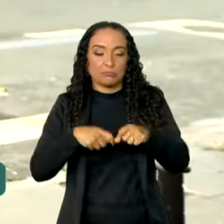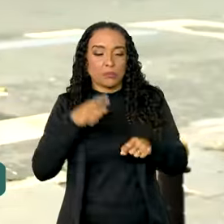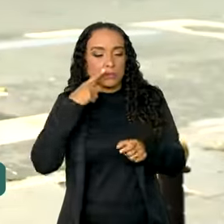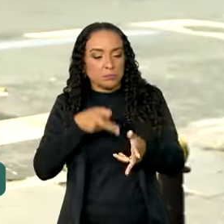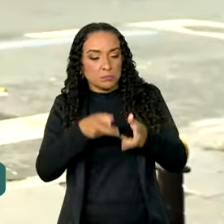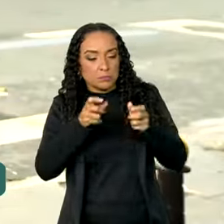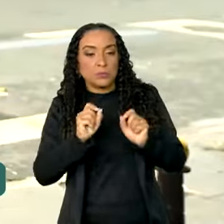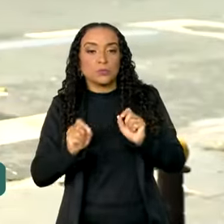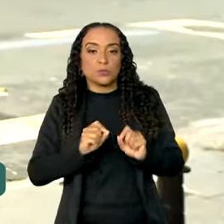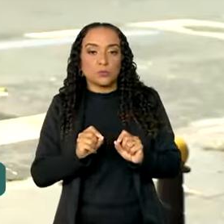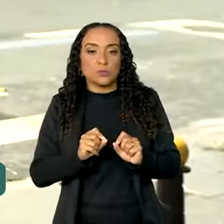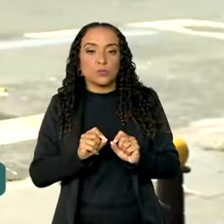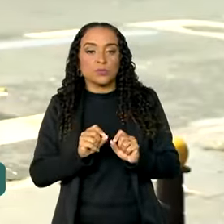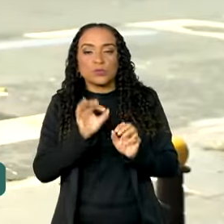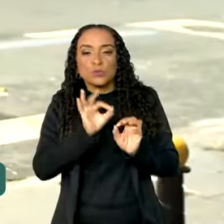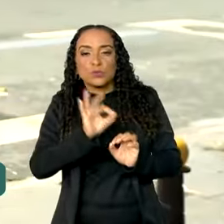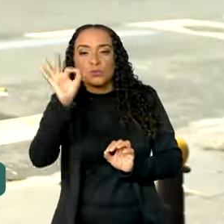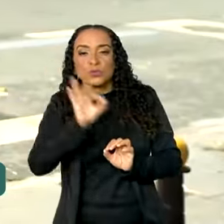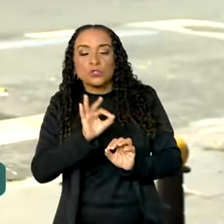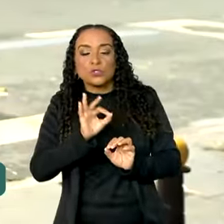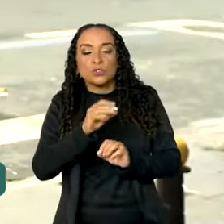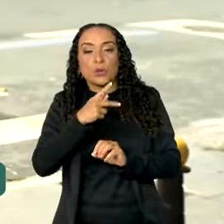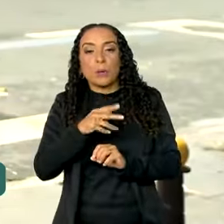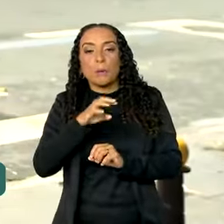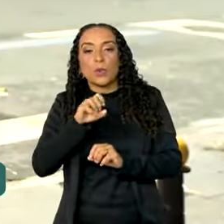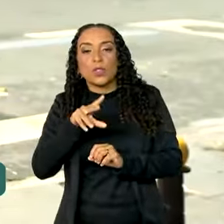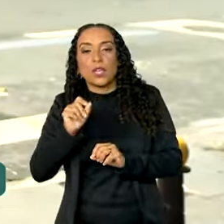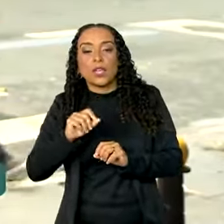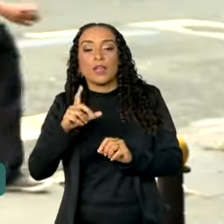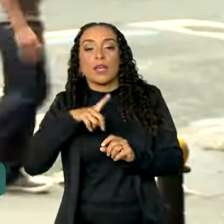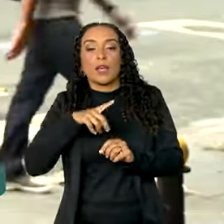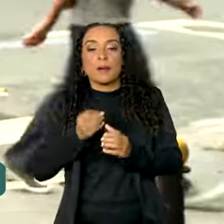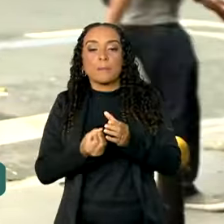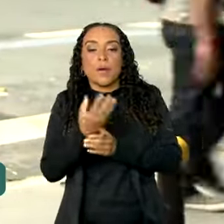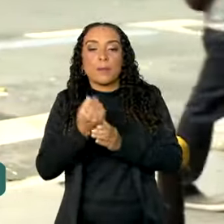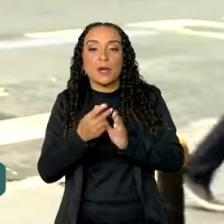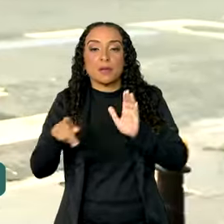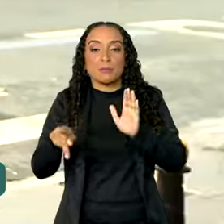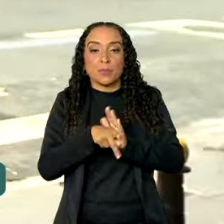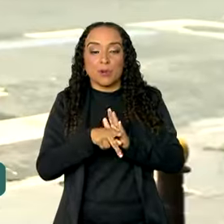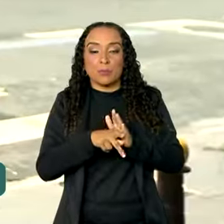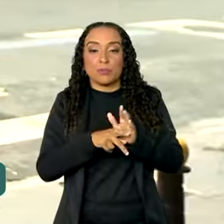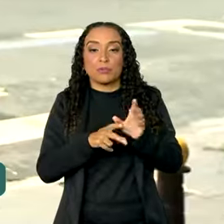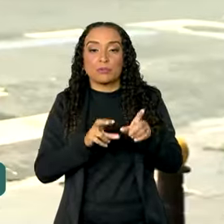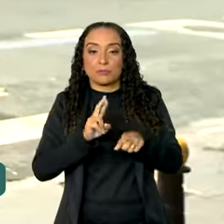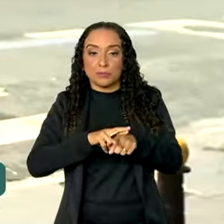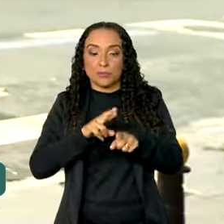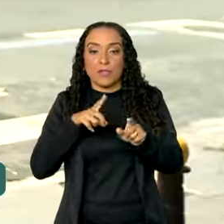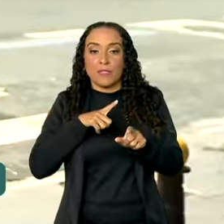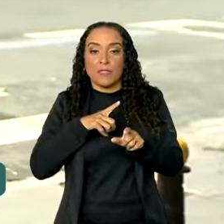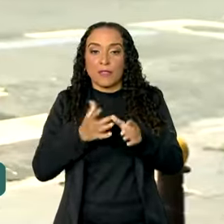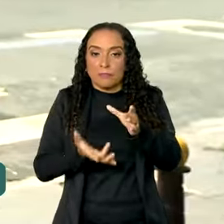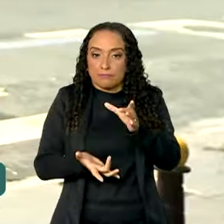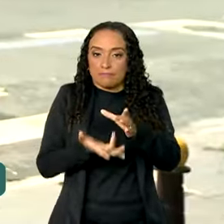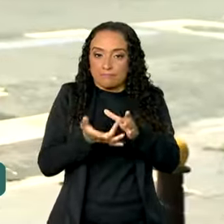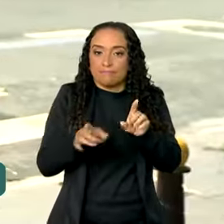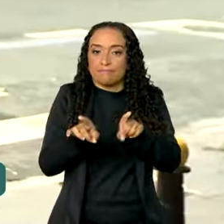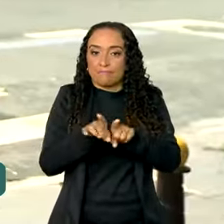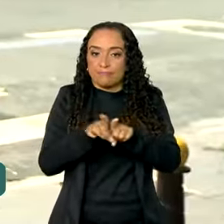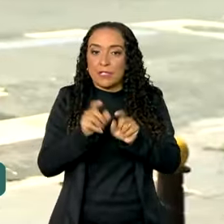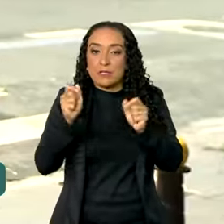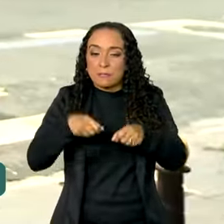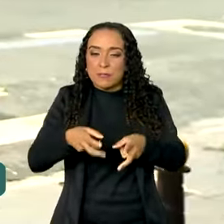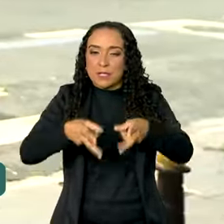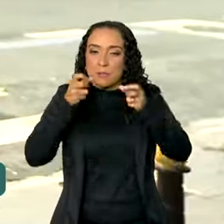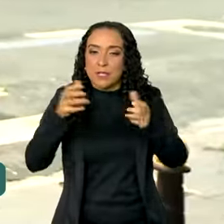o nível de uma proteína que é produzida pela próstata. Tem o exame de toque retal e quando é